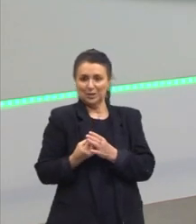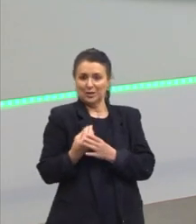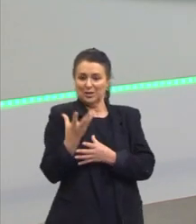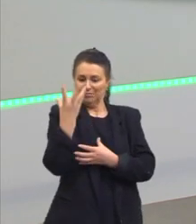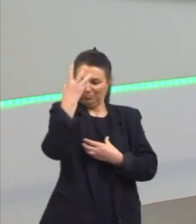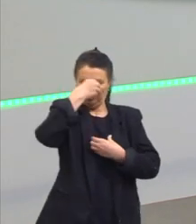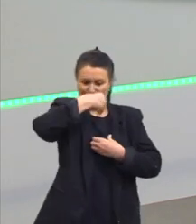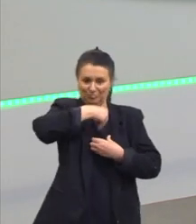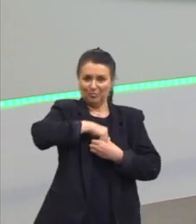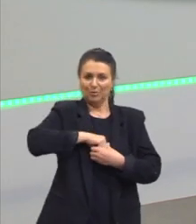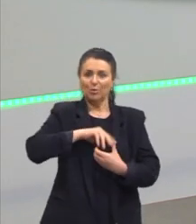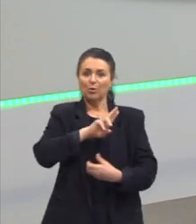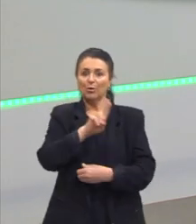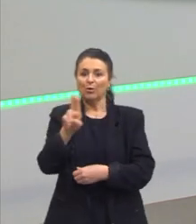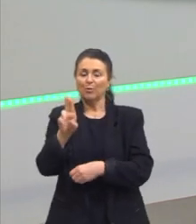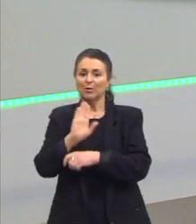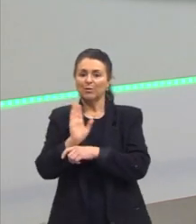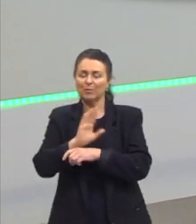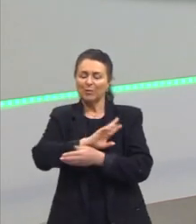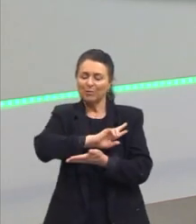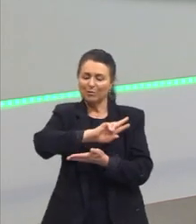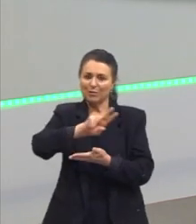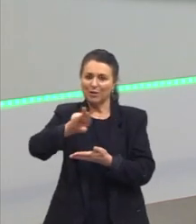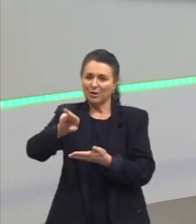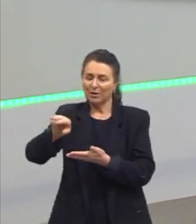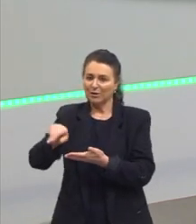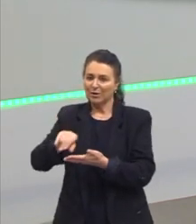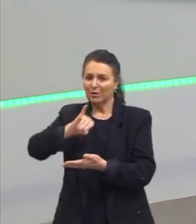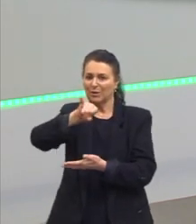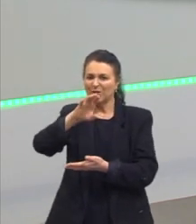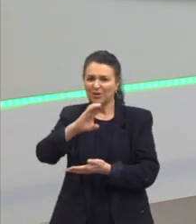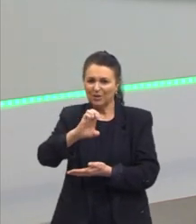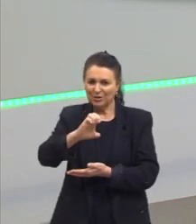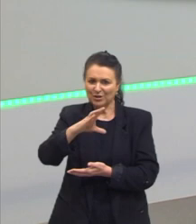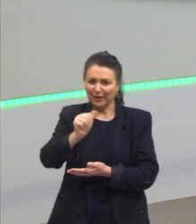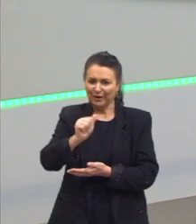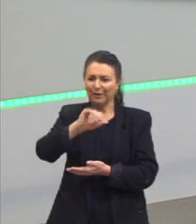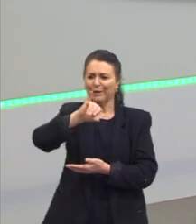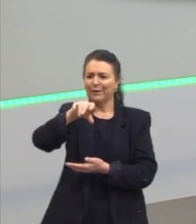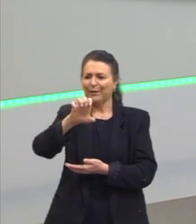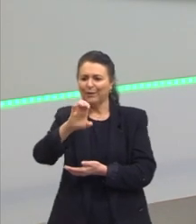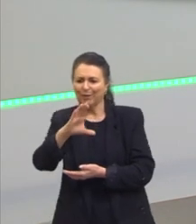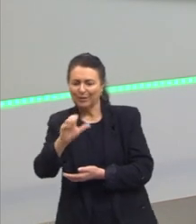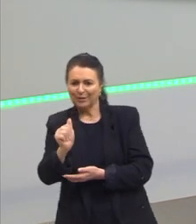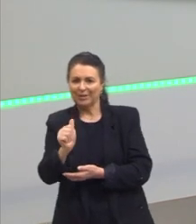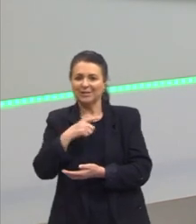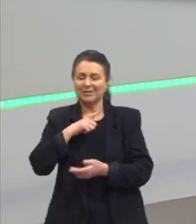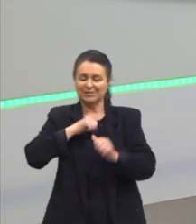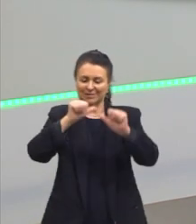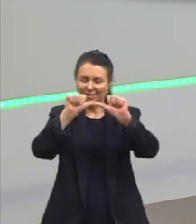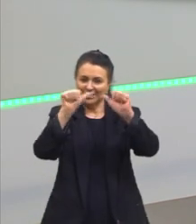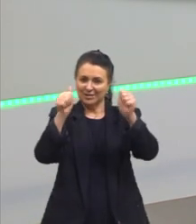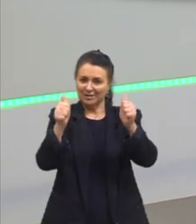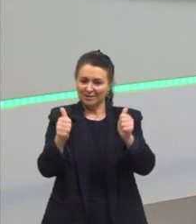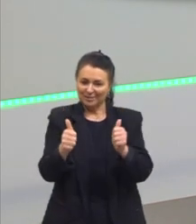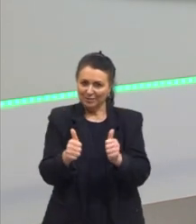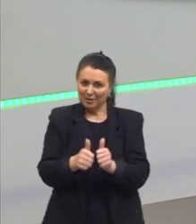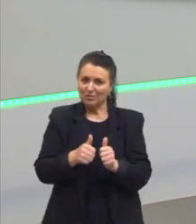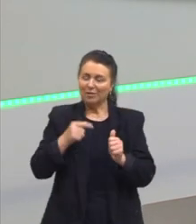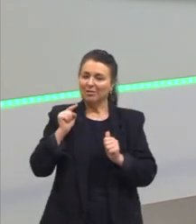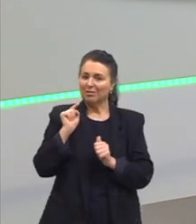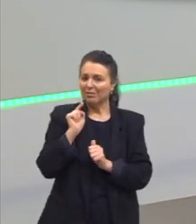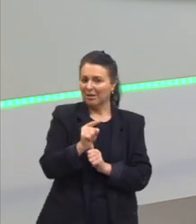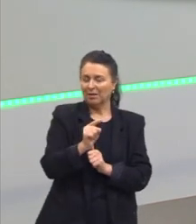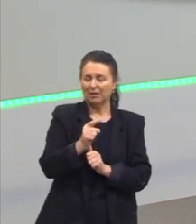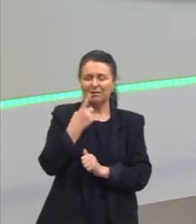tanto que o nome dos filmes, vários, né, o Jeca e Freira, o Jeca, sempre tem essa figura do Jeca Tatu, que é